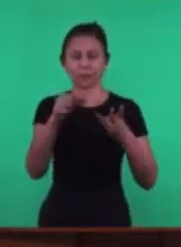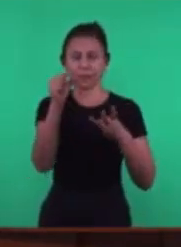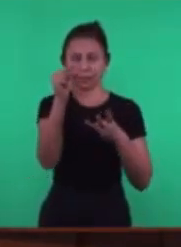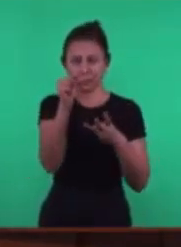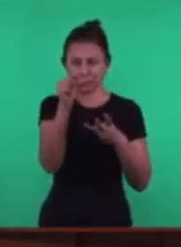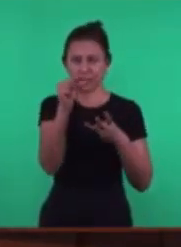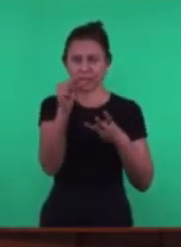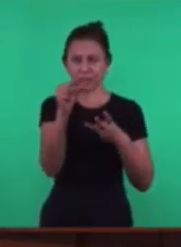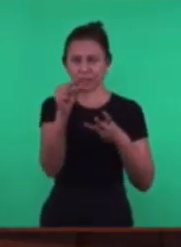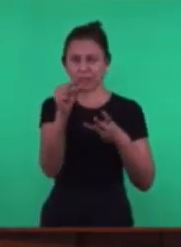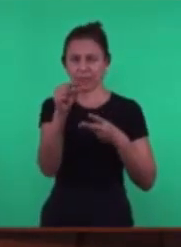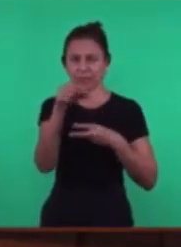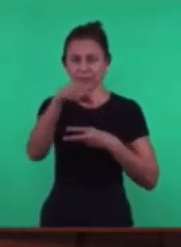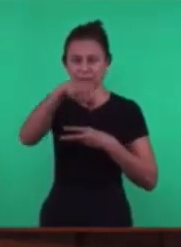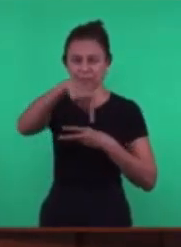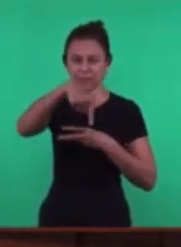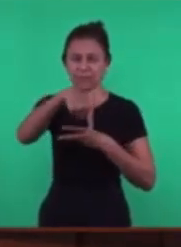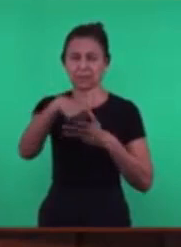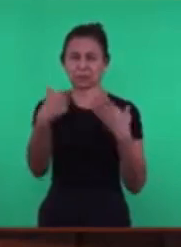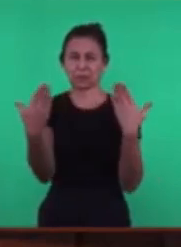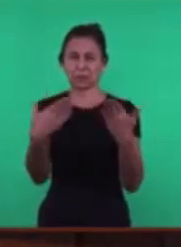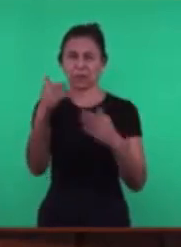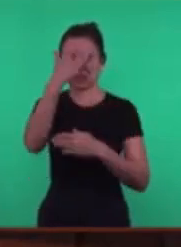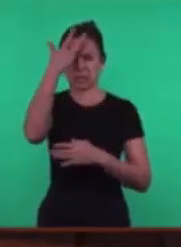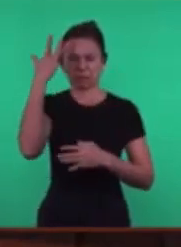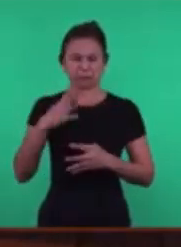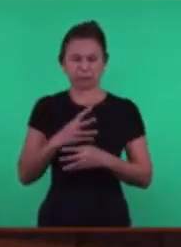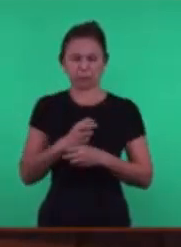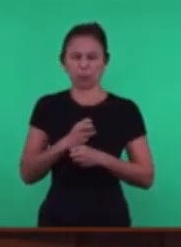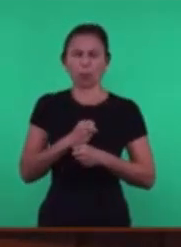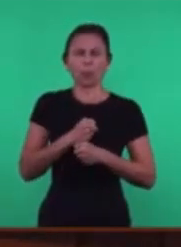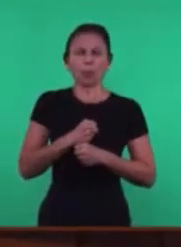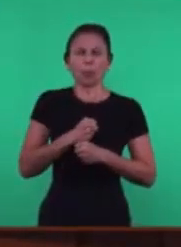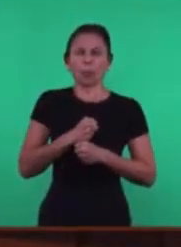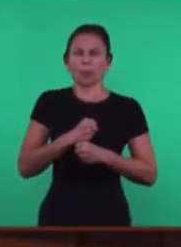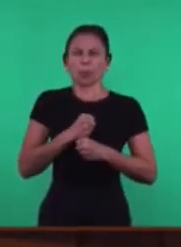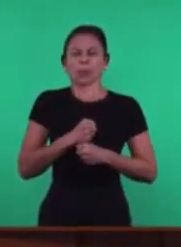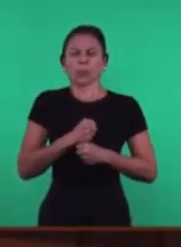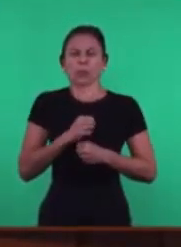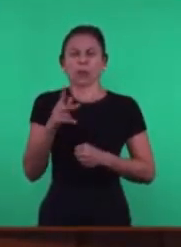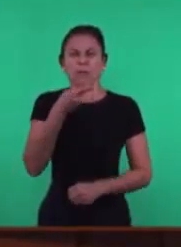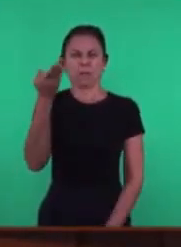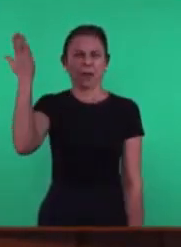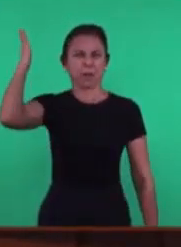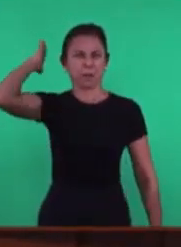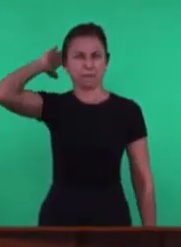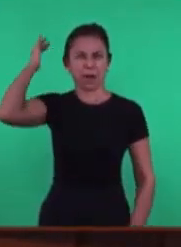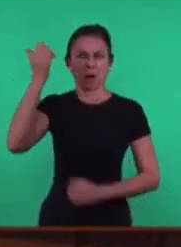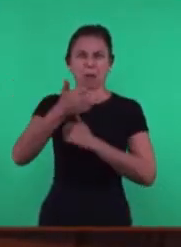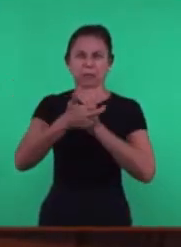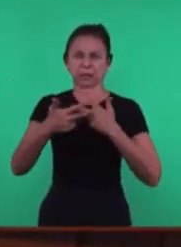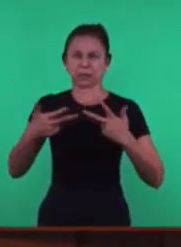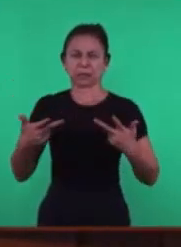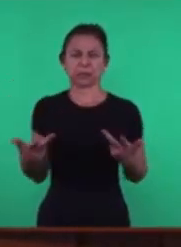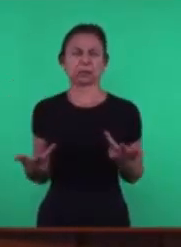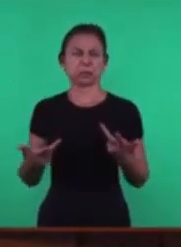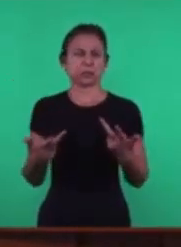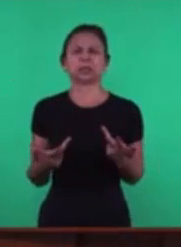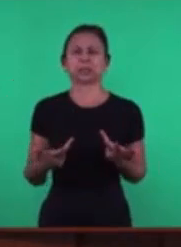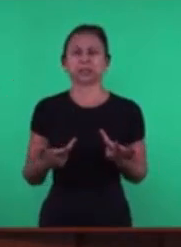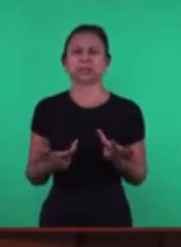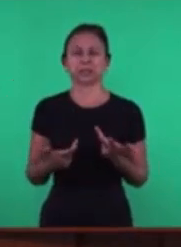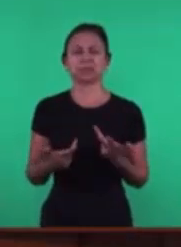Amargas De vidas Que vivem Amarguradas Falando mal Das coisas Que não devia falar São